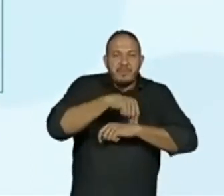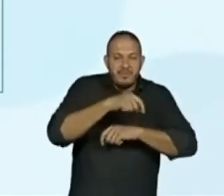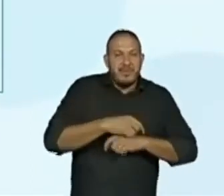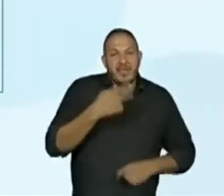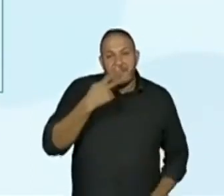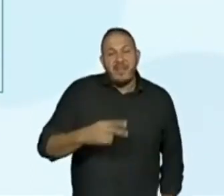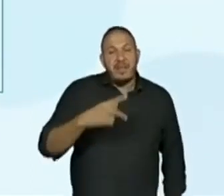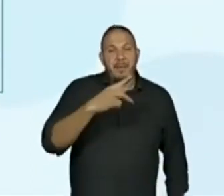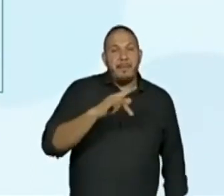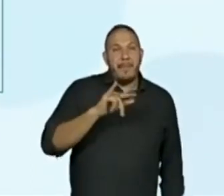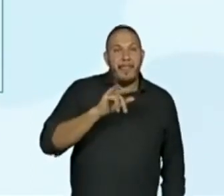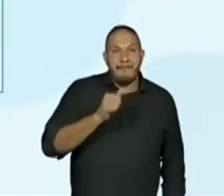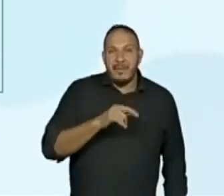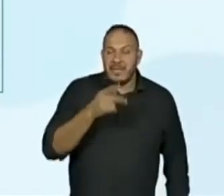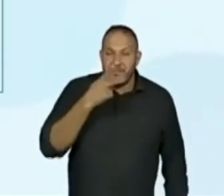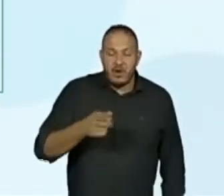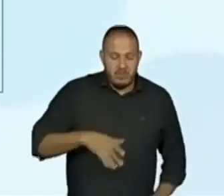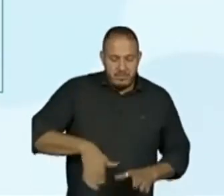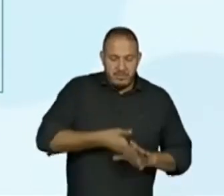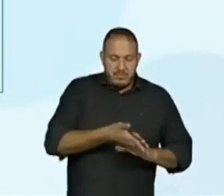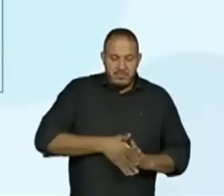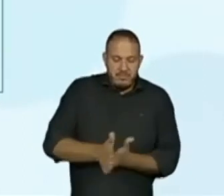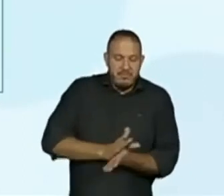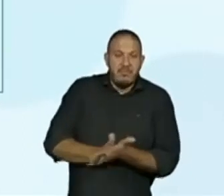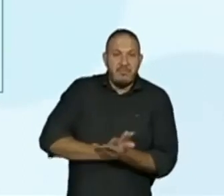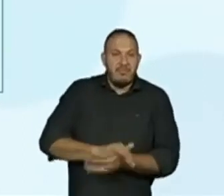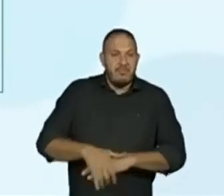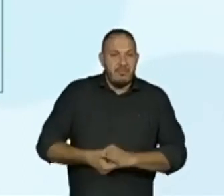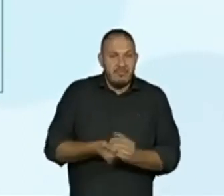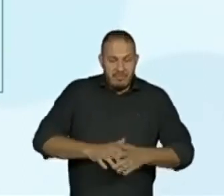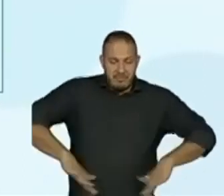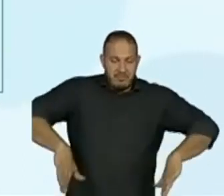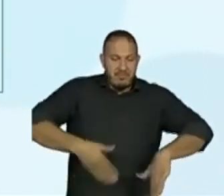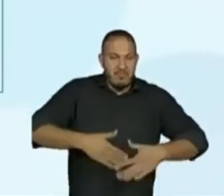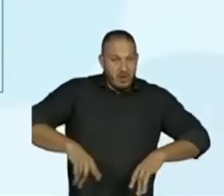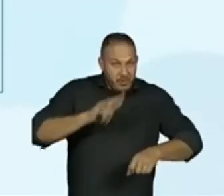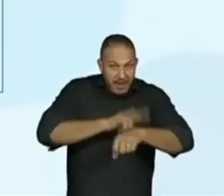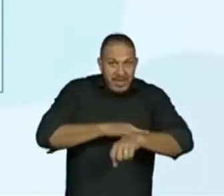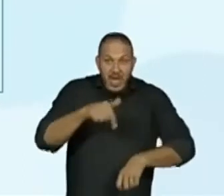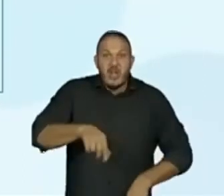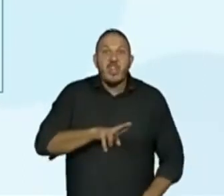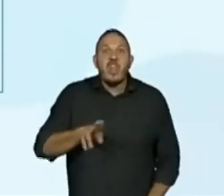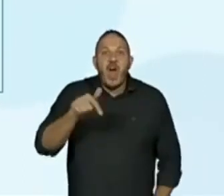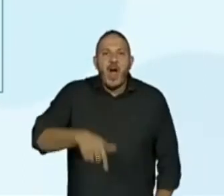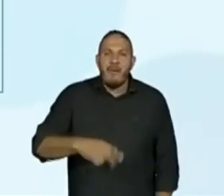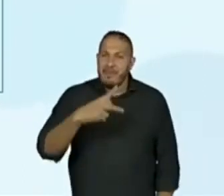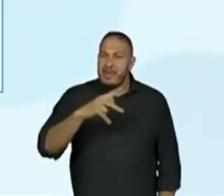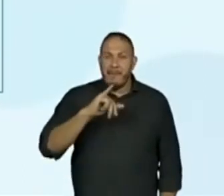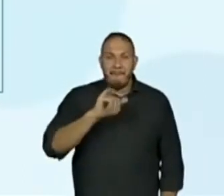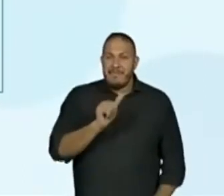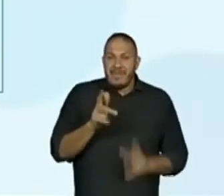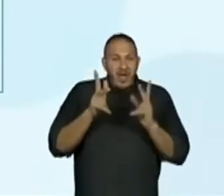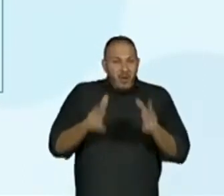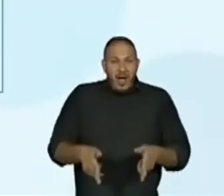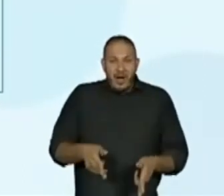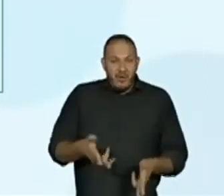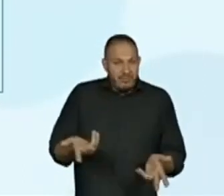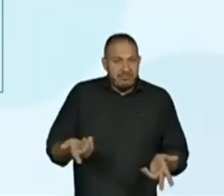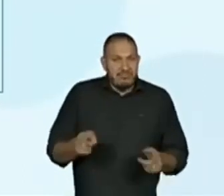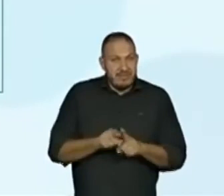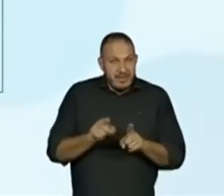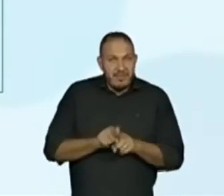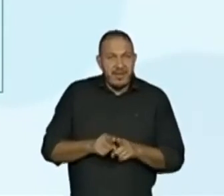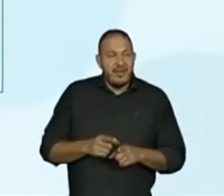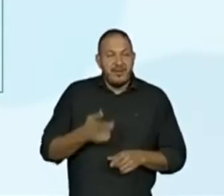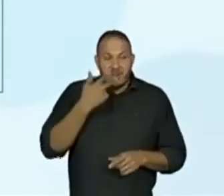disse, que é a finalização, lavatório. Quando a pro coloca onomatopeia, ela pode dizer isso aqui, porque é o som,